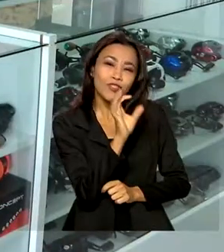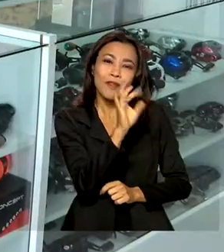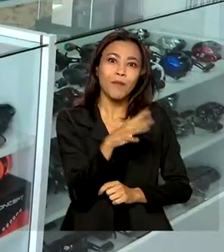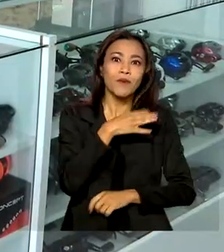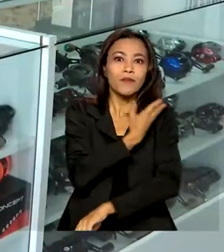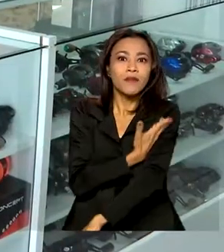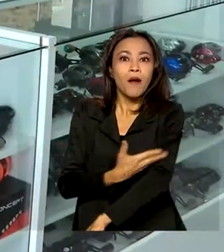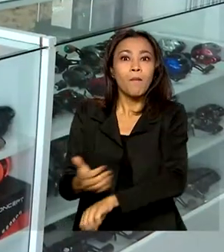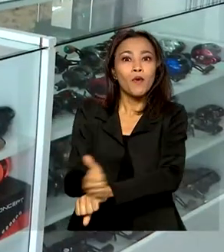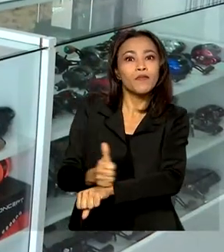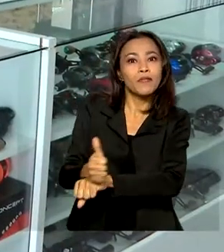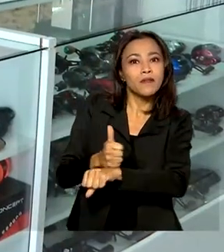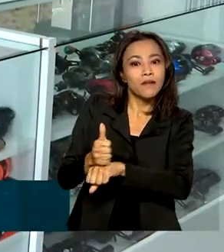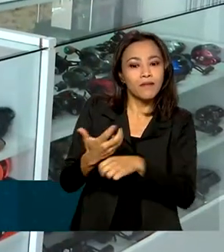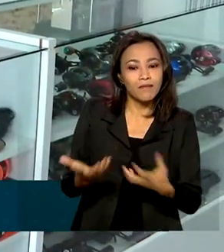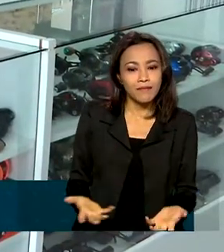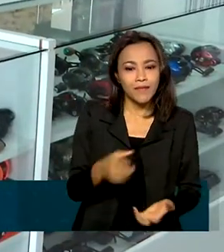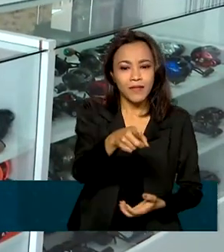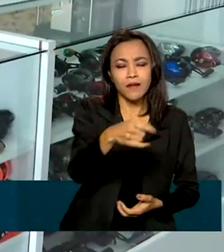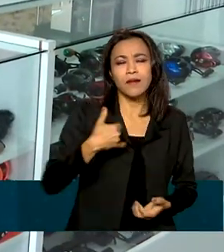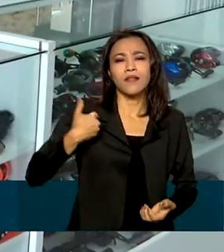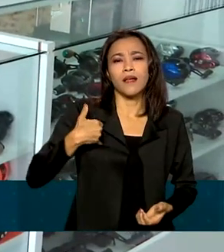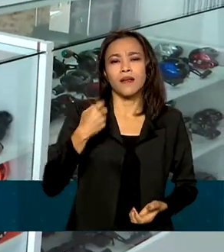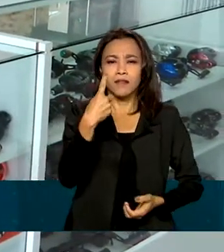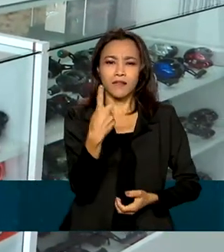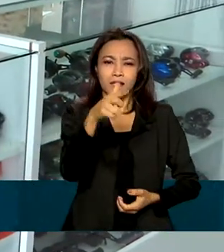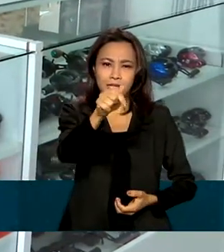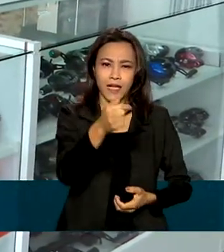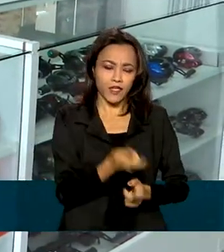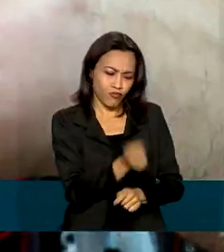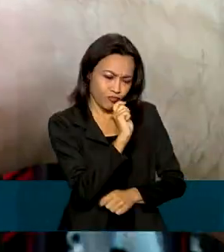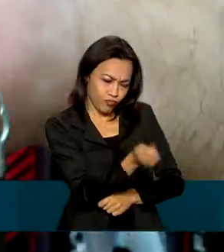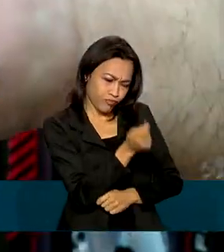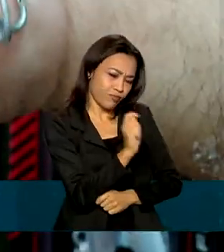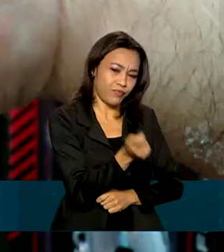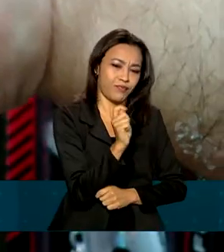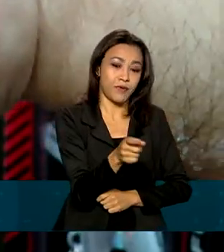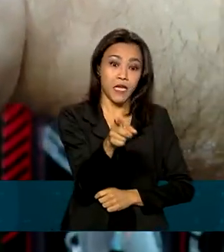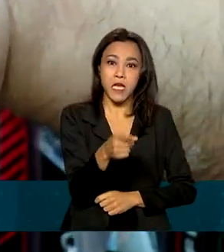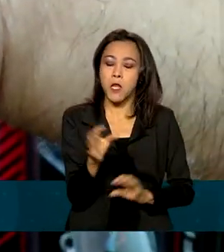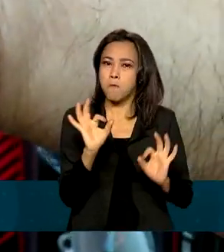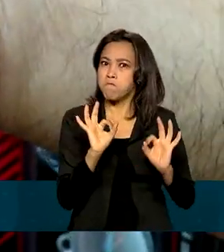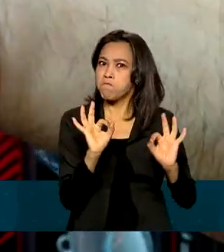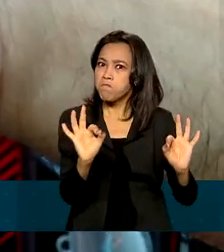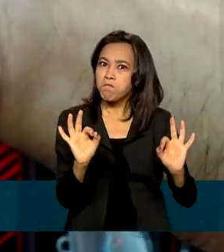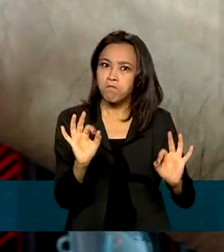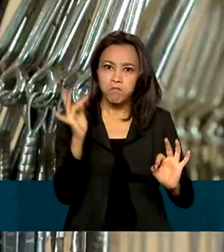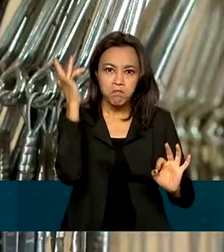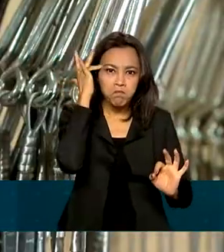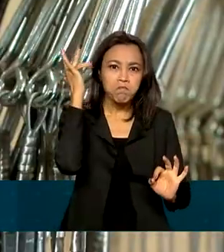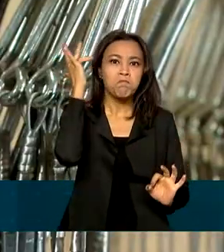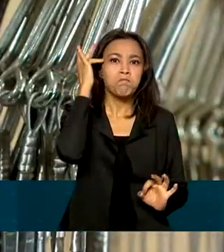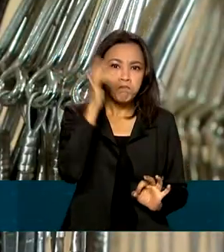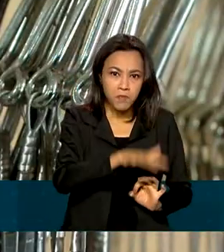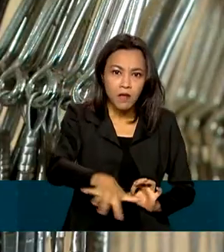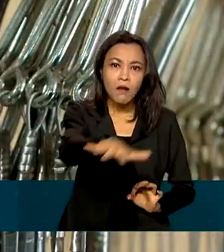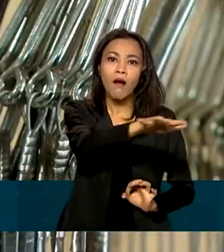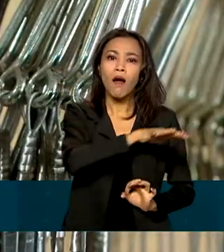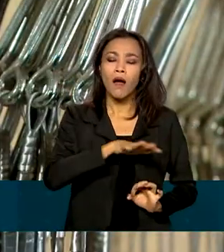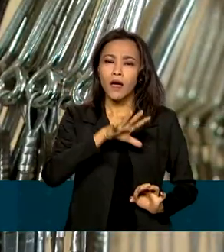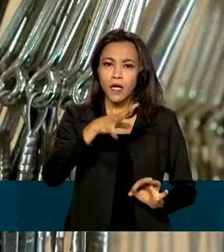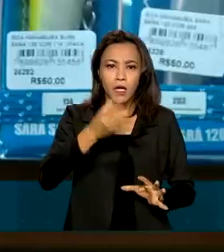de Mauro pela pesca desde os 17 anos o transformou num especialista no assunto. Todo o seu